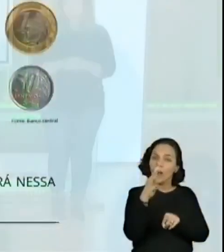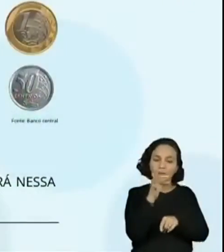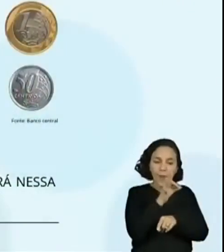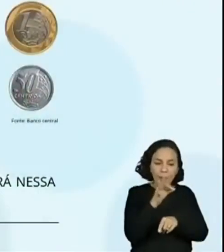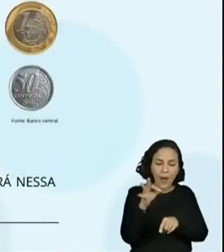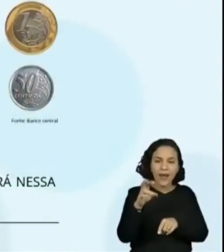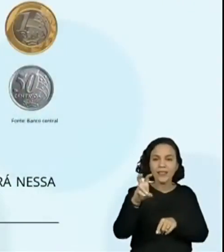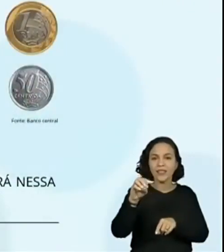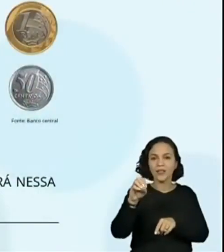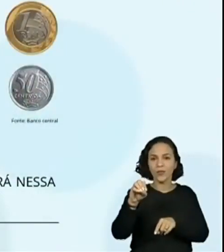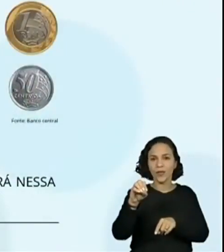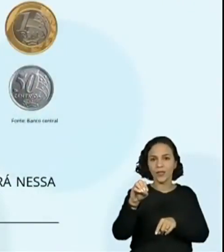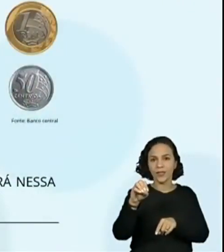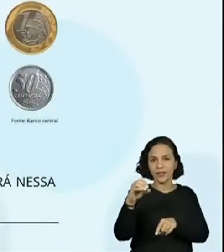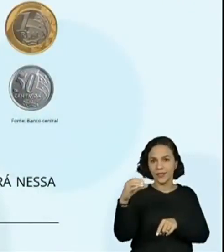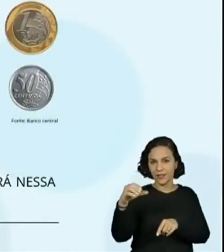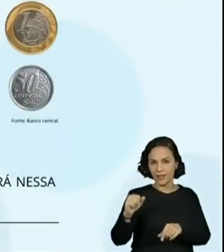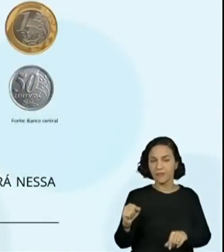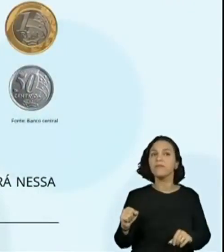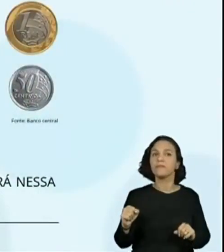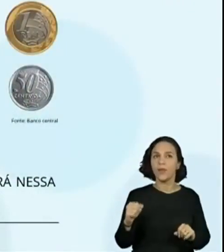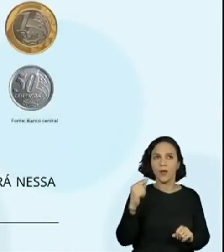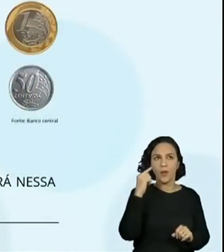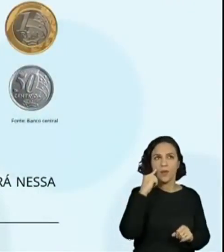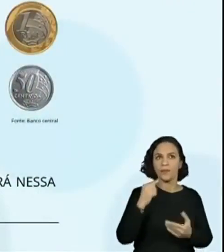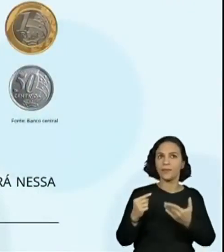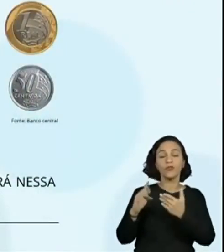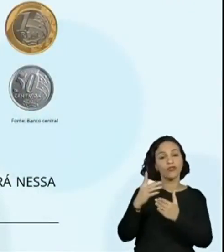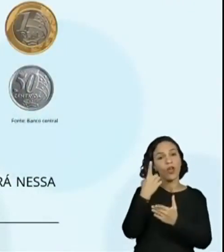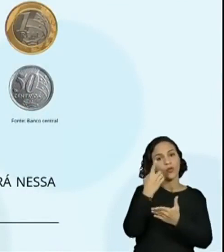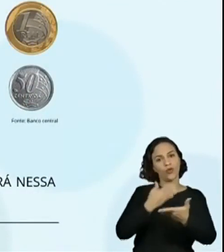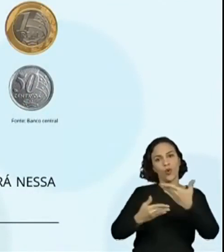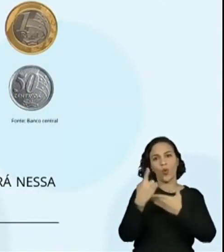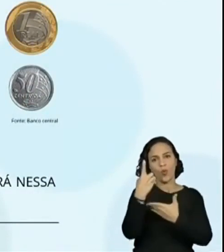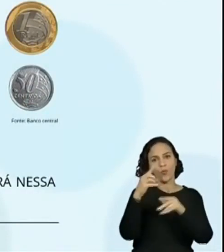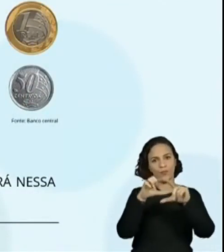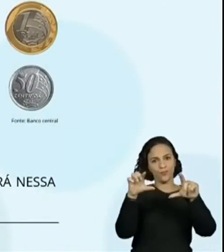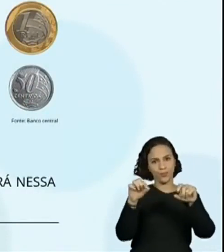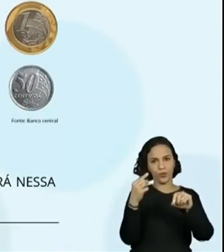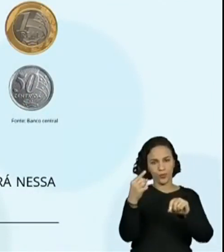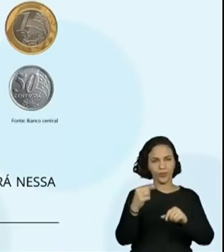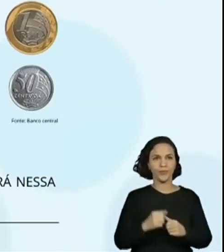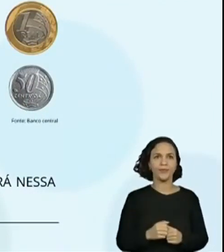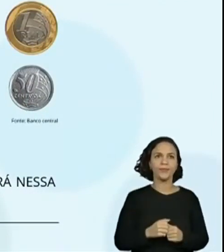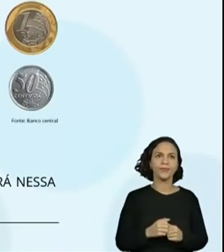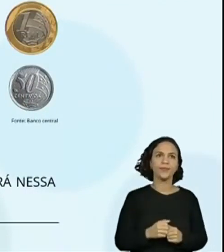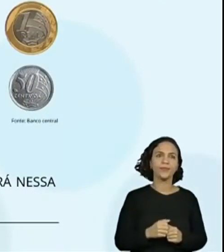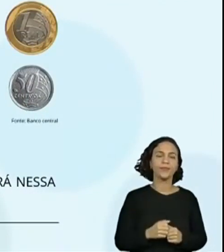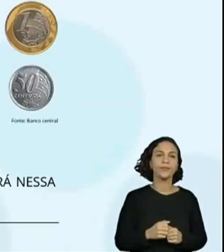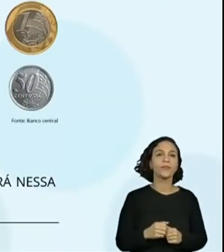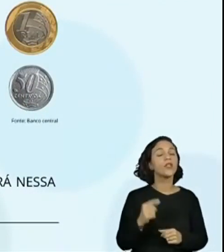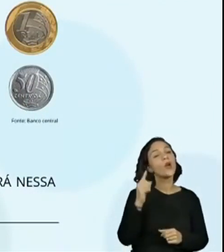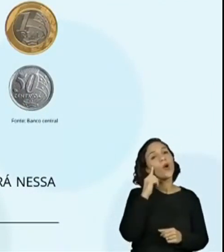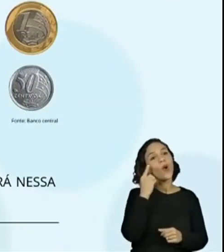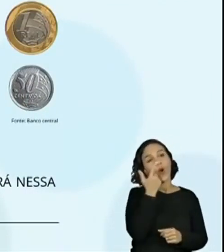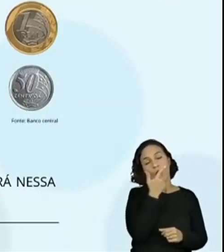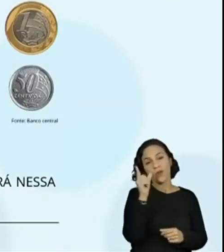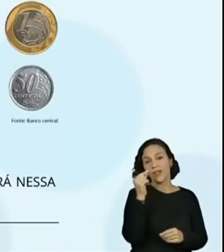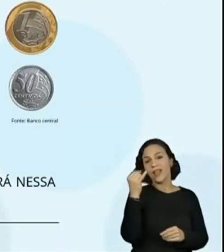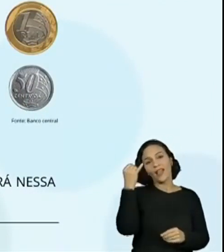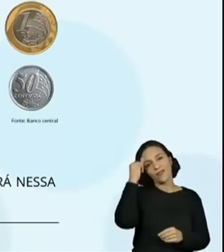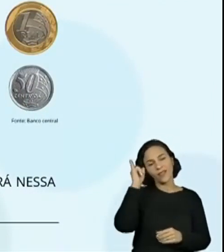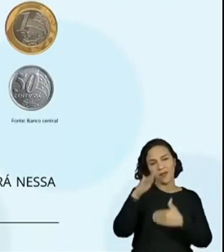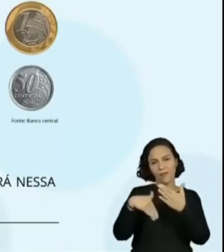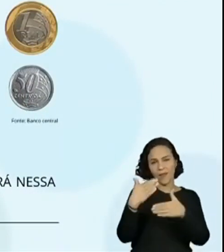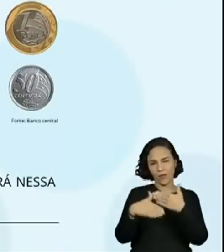dois reais juntando duas moedas de um real. Isso, já tem uma nota. Certo? Eu vou fazer um agrupamento diferente para não ficar muito bagunçado